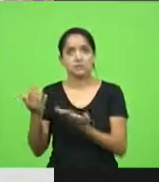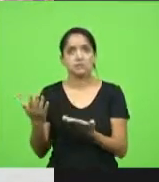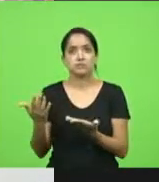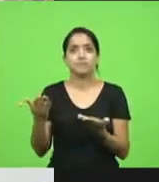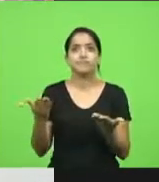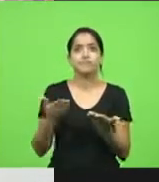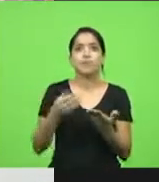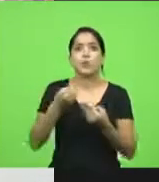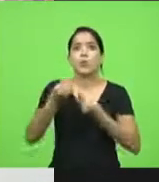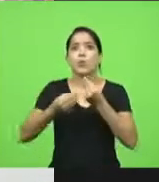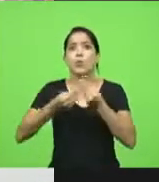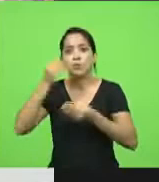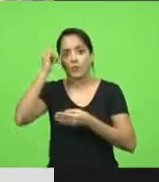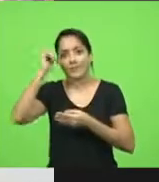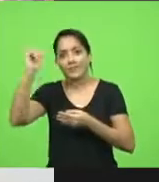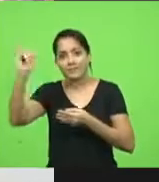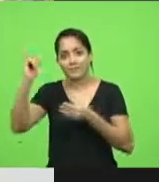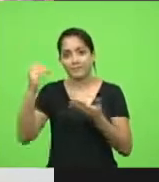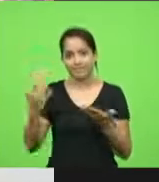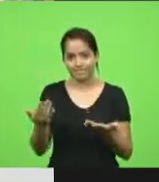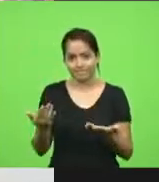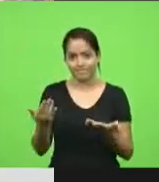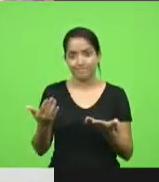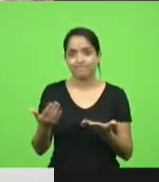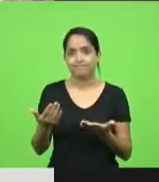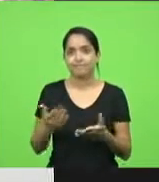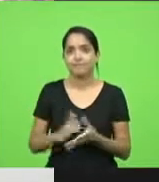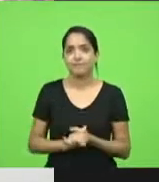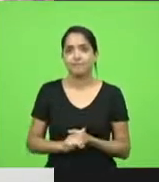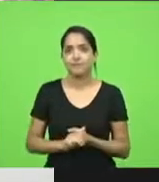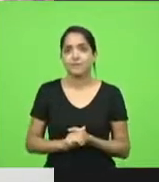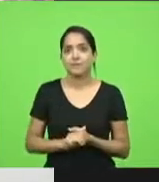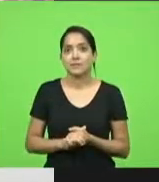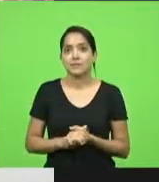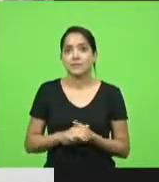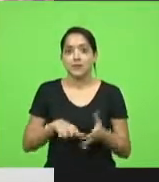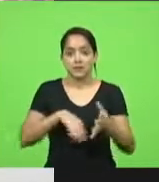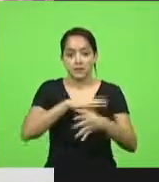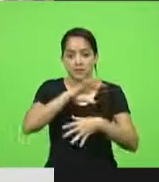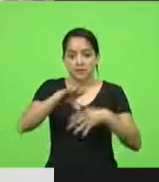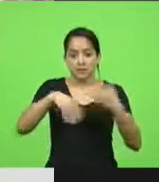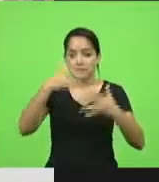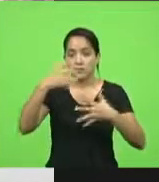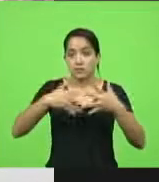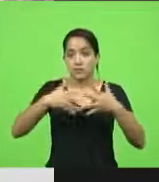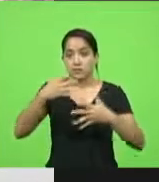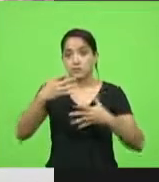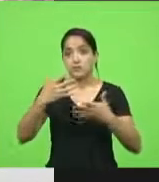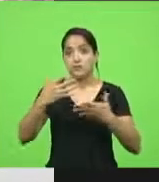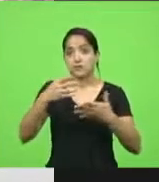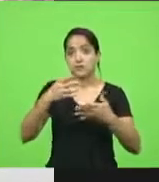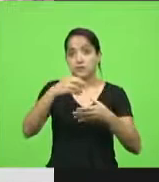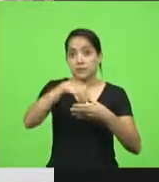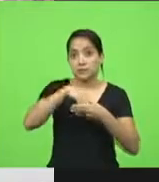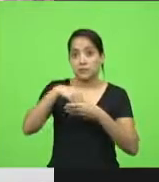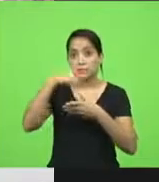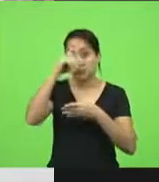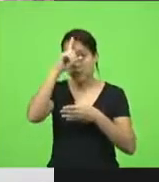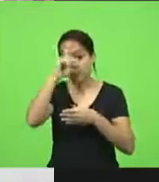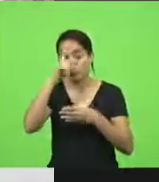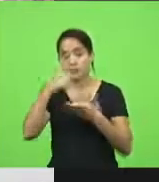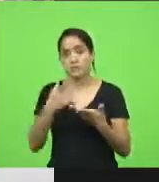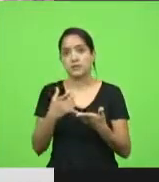como evitar o inevitável. Eu acho que o colapso da rede hospitalar, com 100% de isso ocupado,